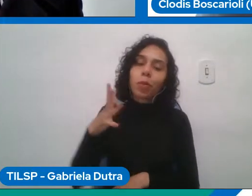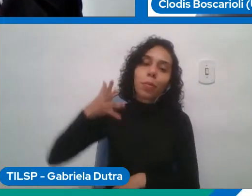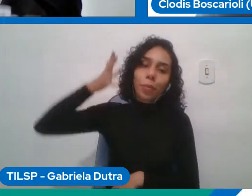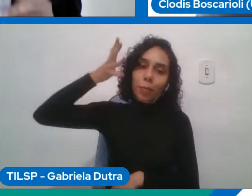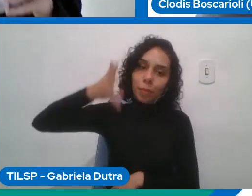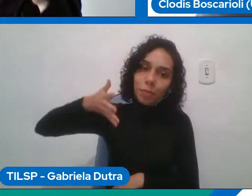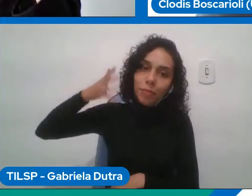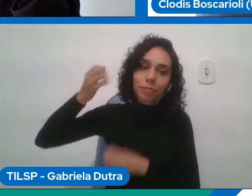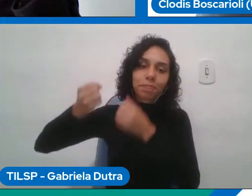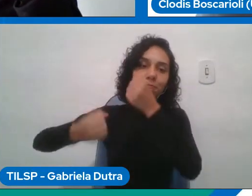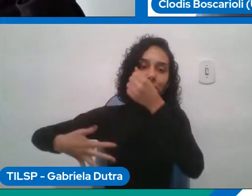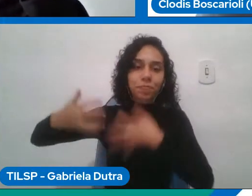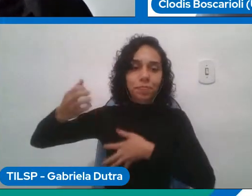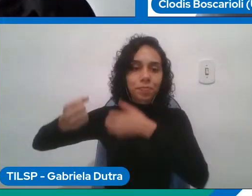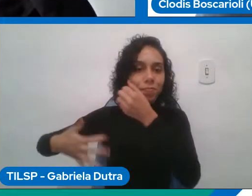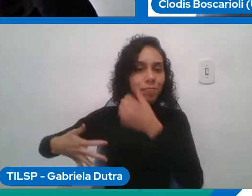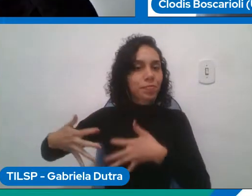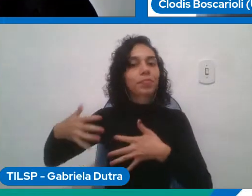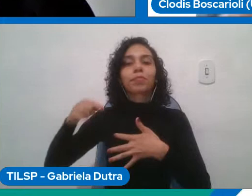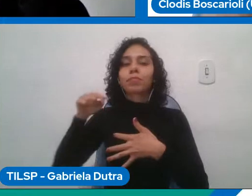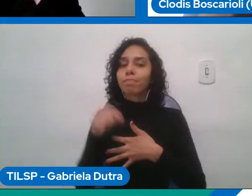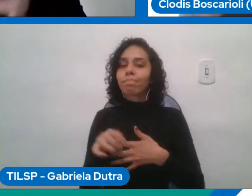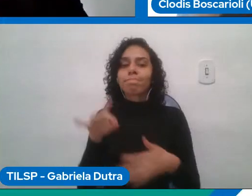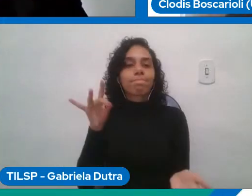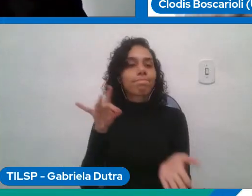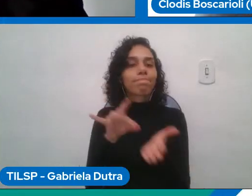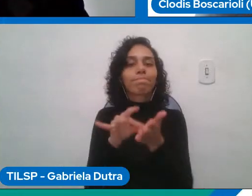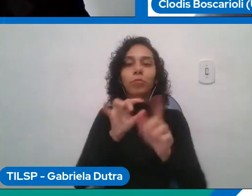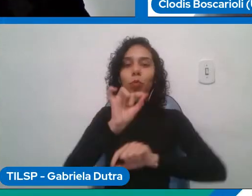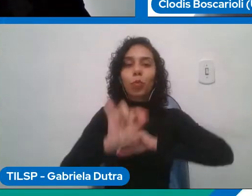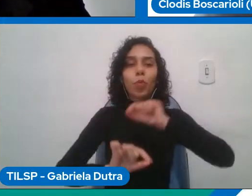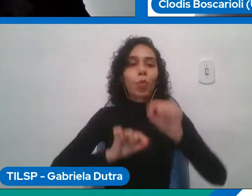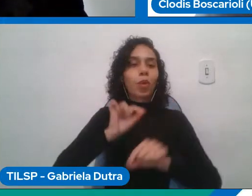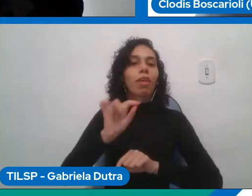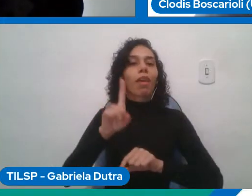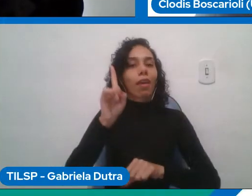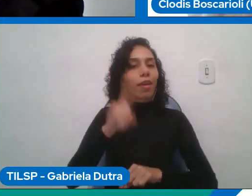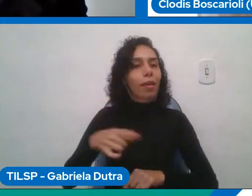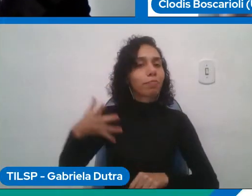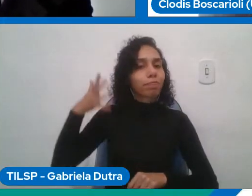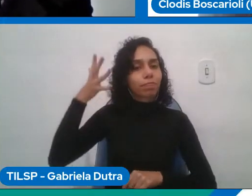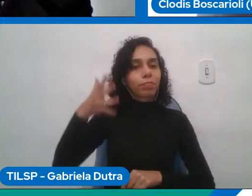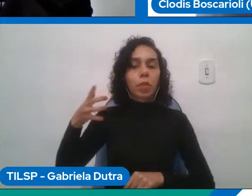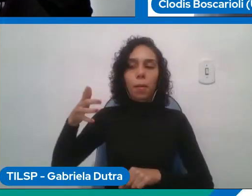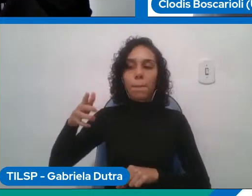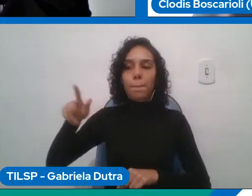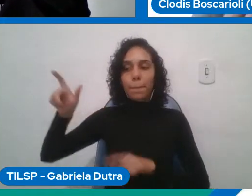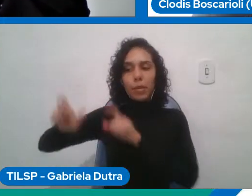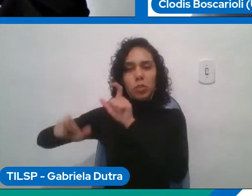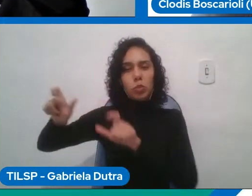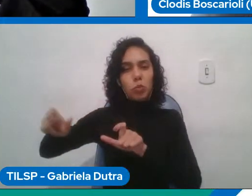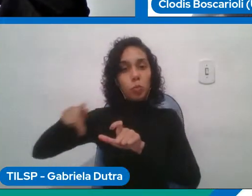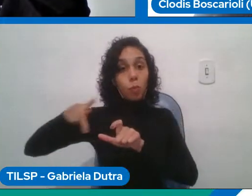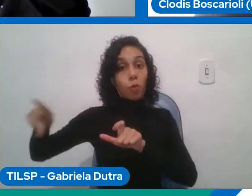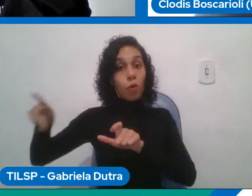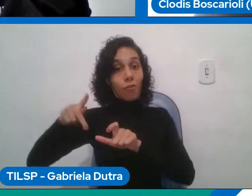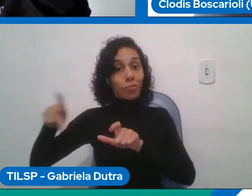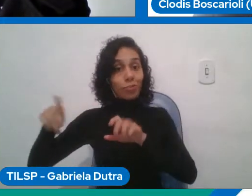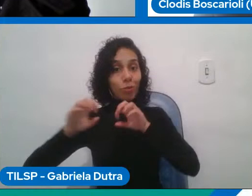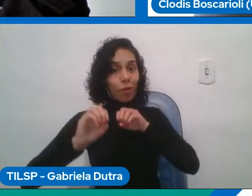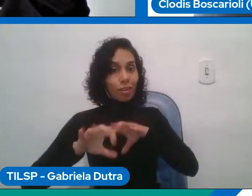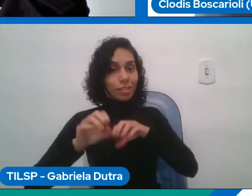uma palestra para para quem leciona a computação pensar para despertar para